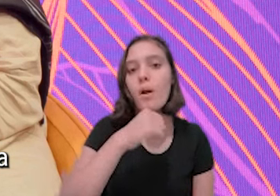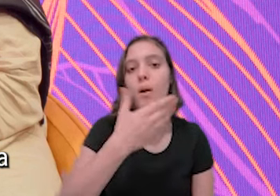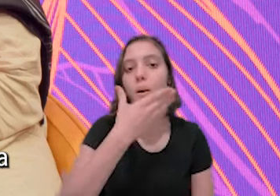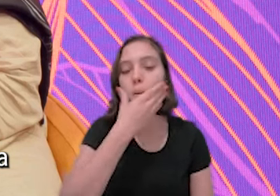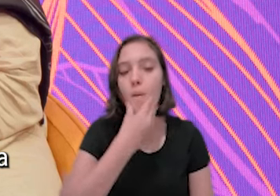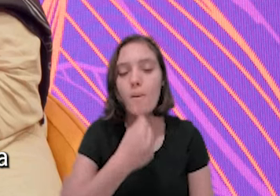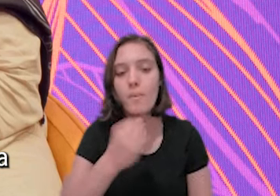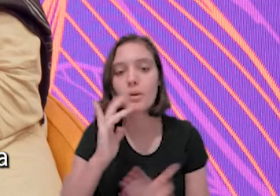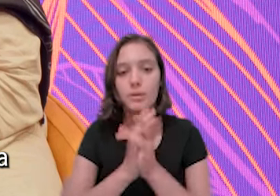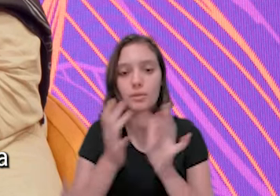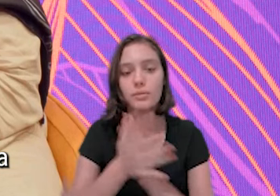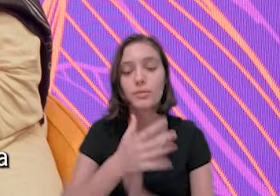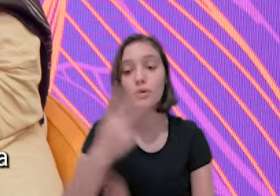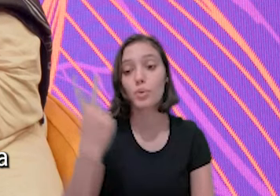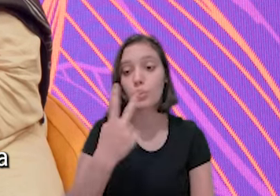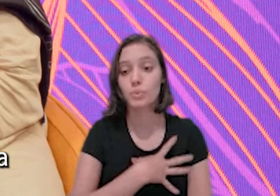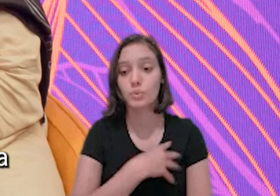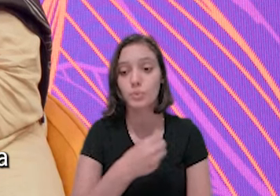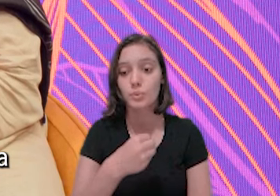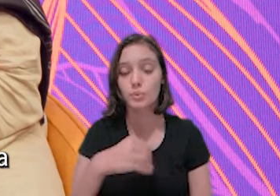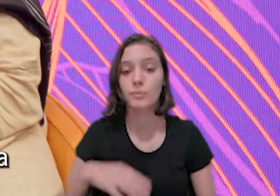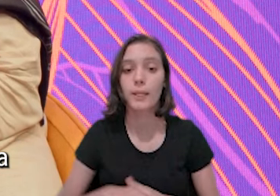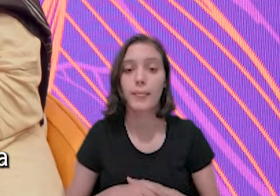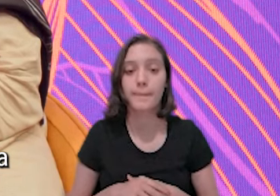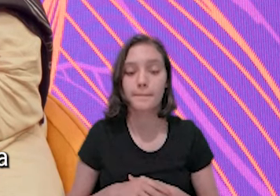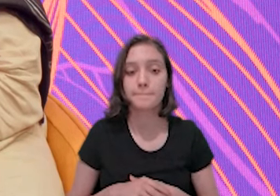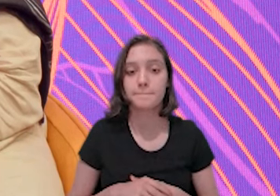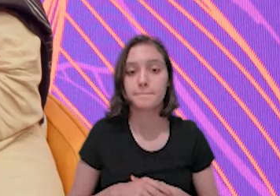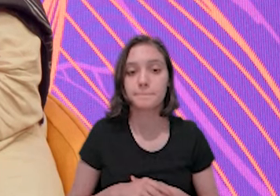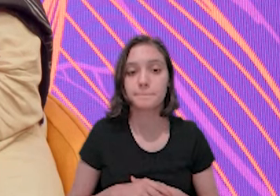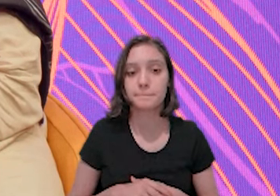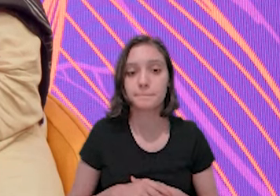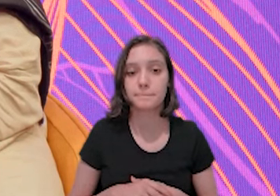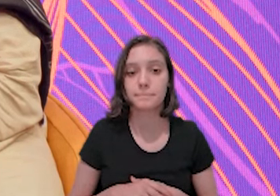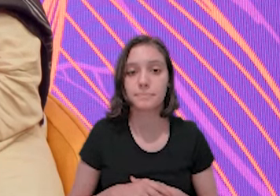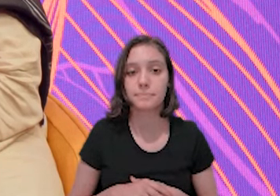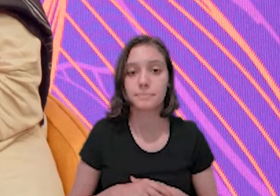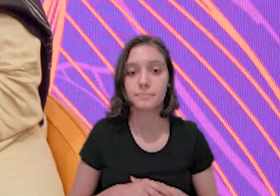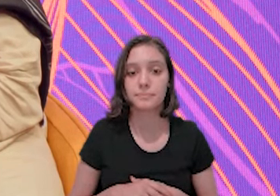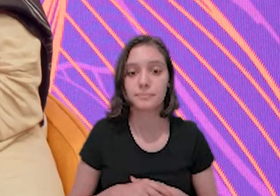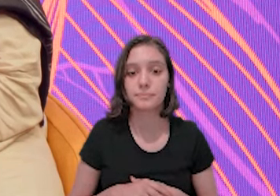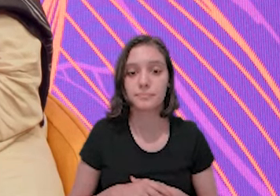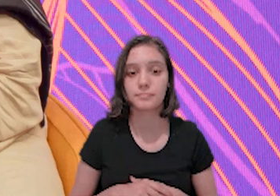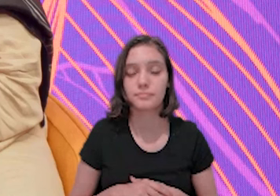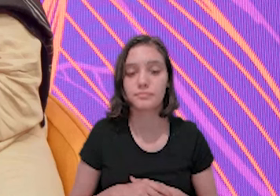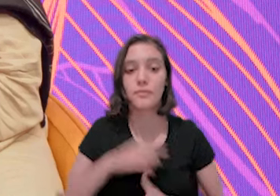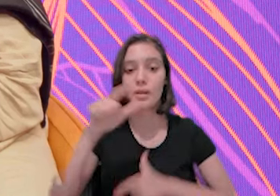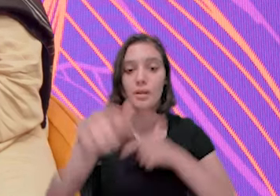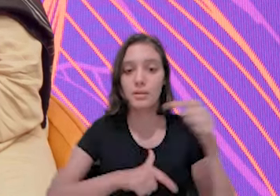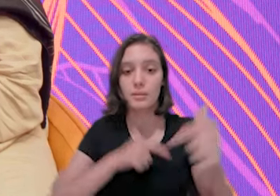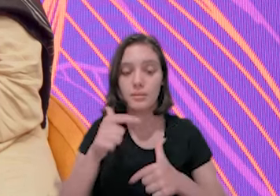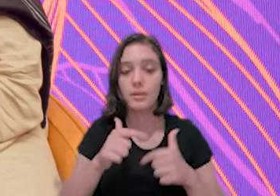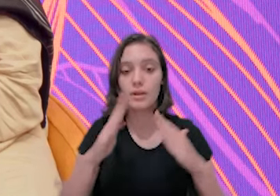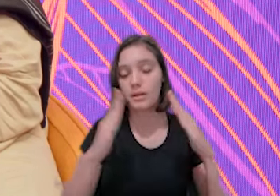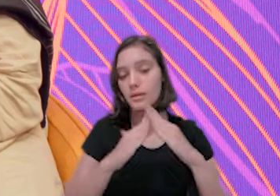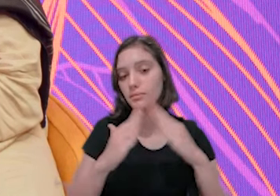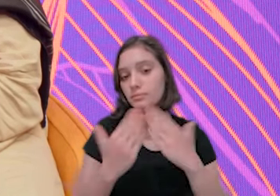marido, dois filhos, filho e filha. Estava aqui para o